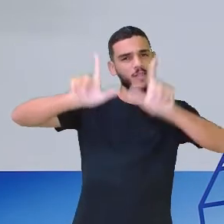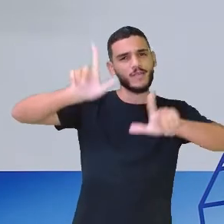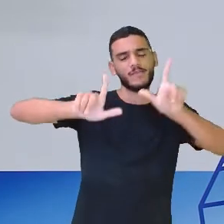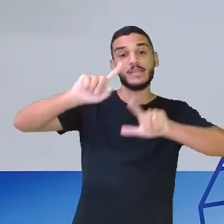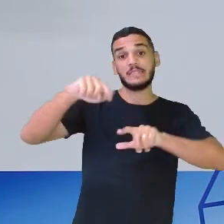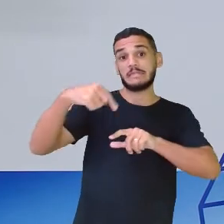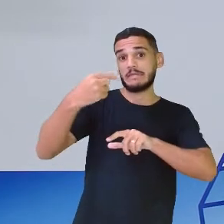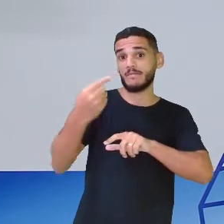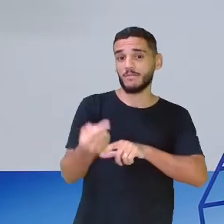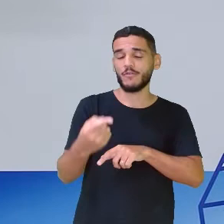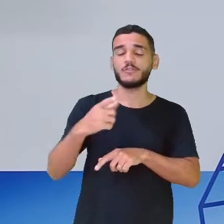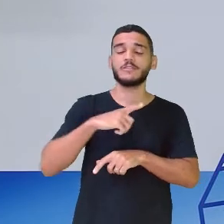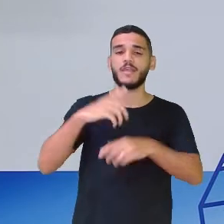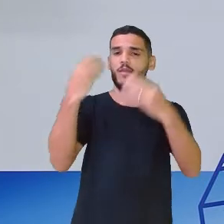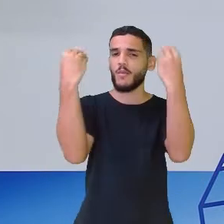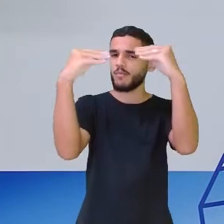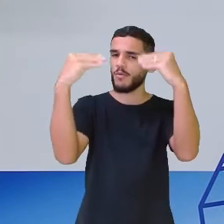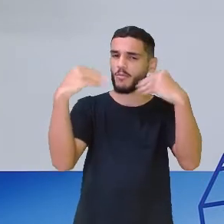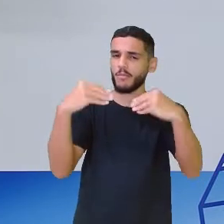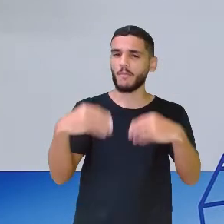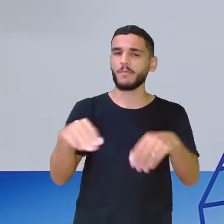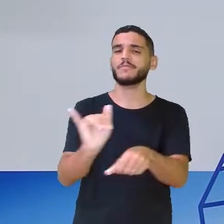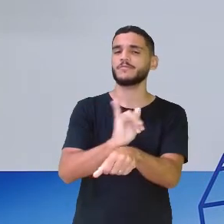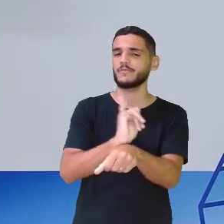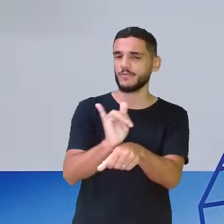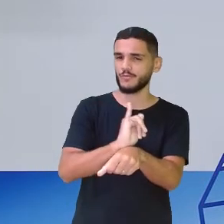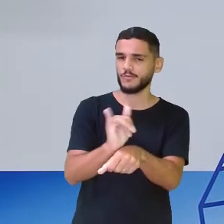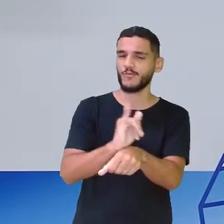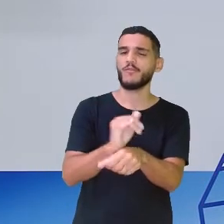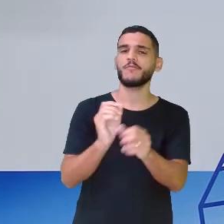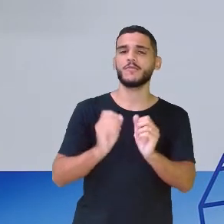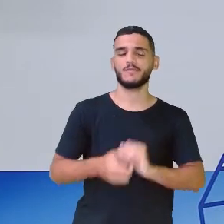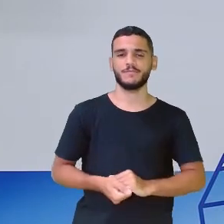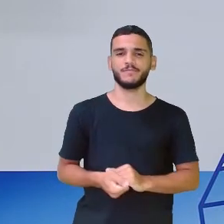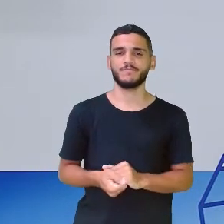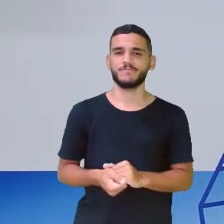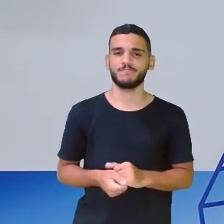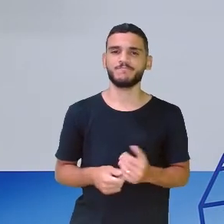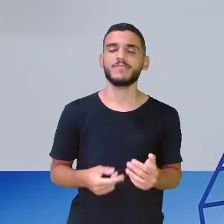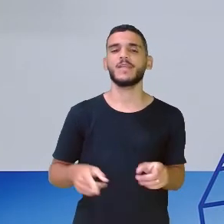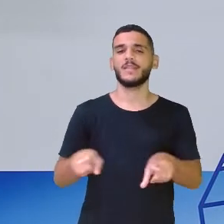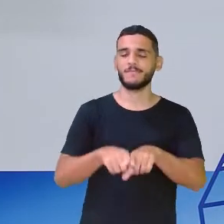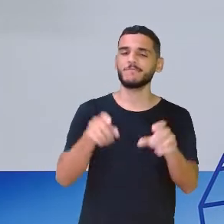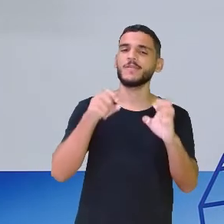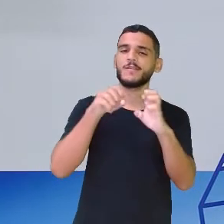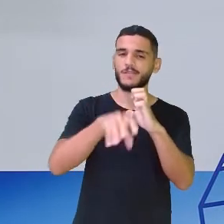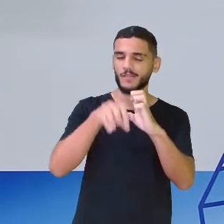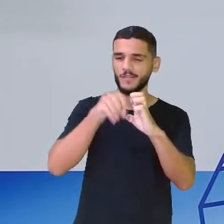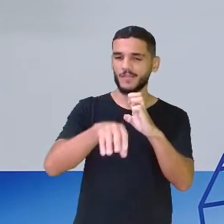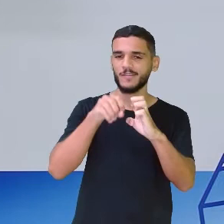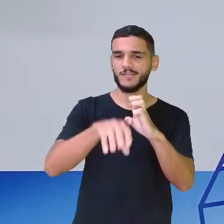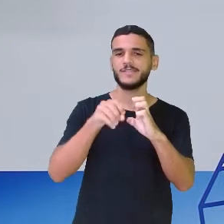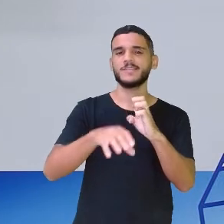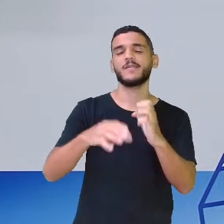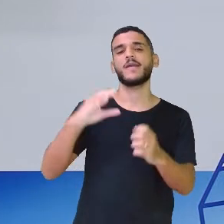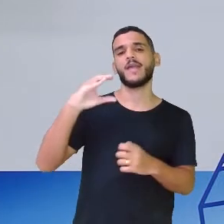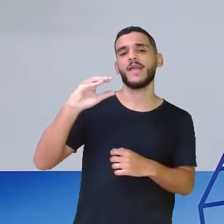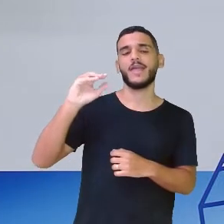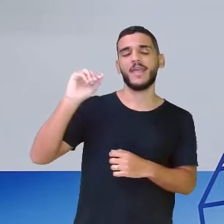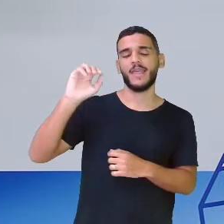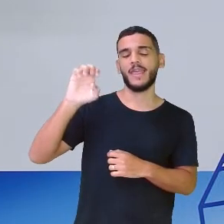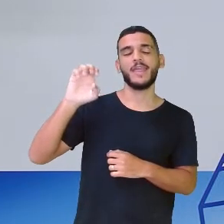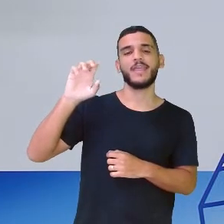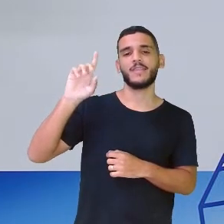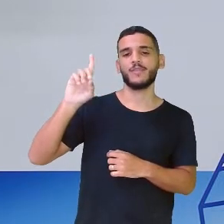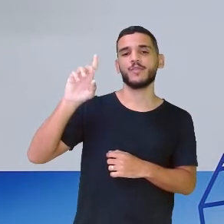depois a gente tem essa aula no YouTube, no aplicativo, não é, do Educa Recife, tá? No canal Educa Recife.